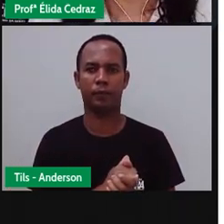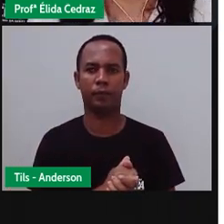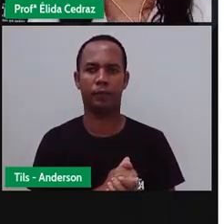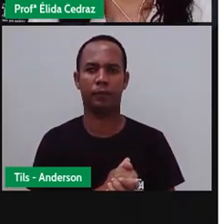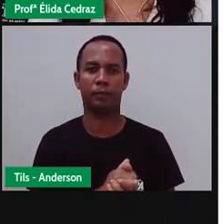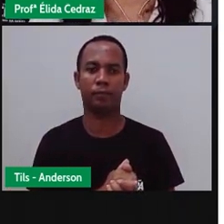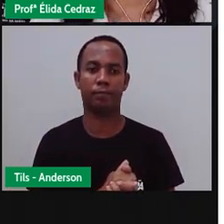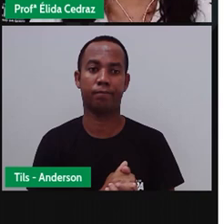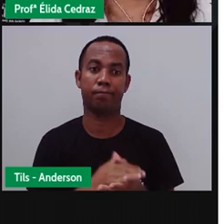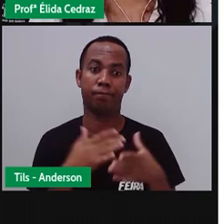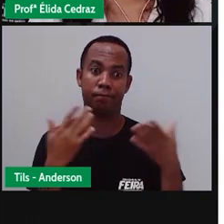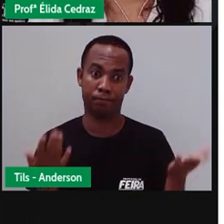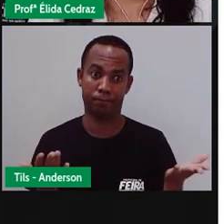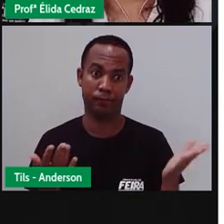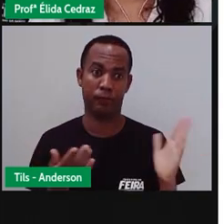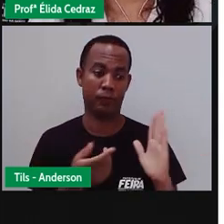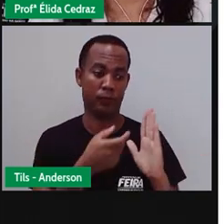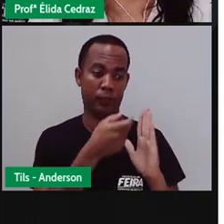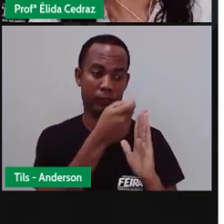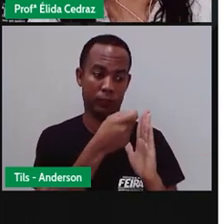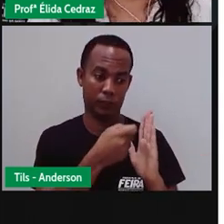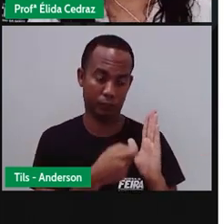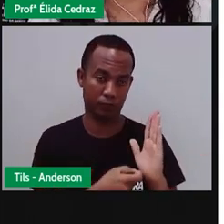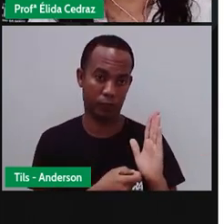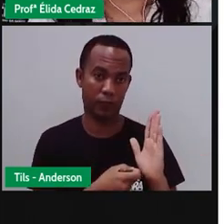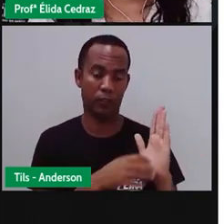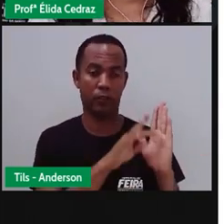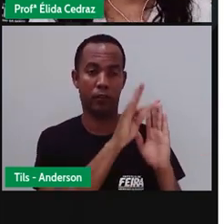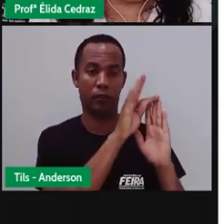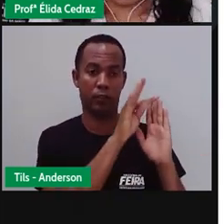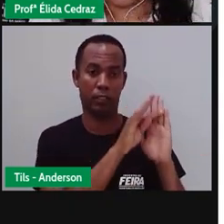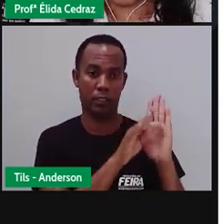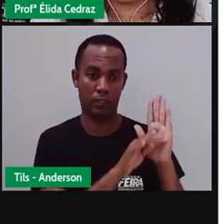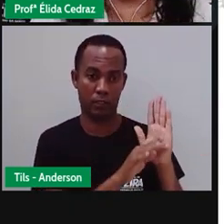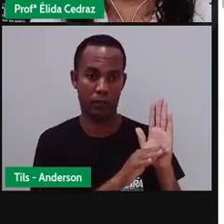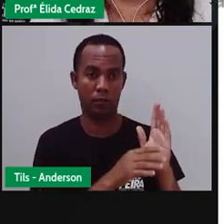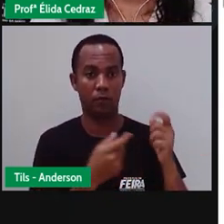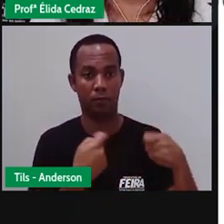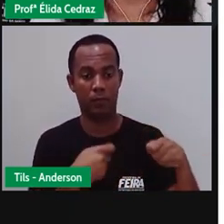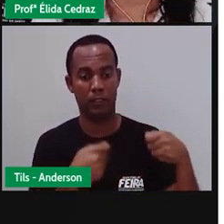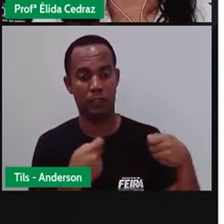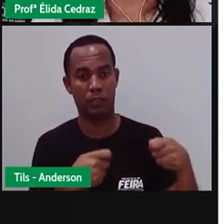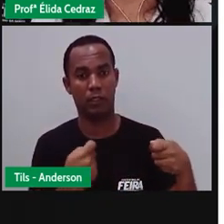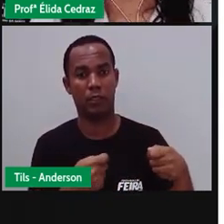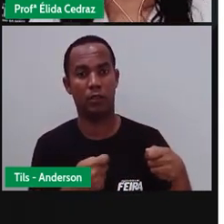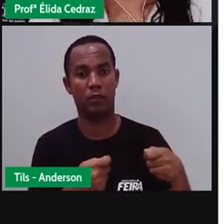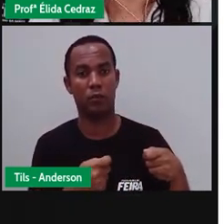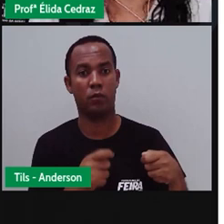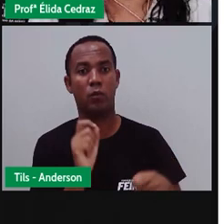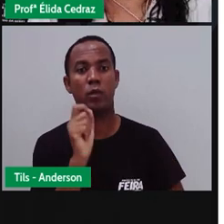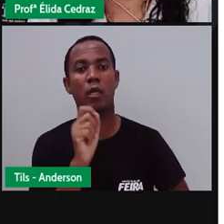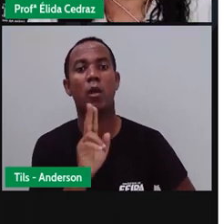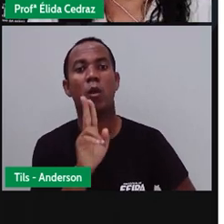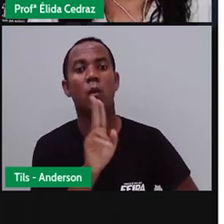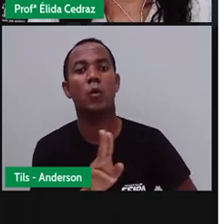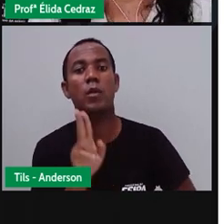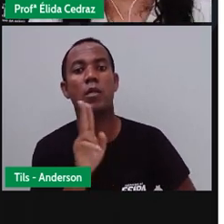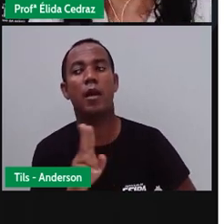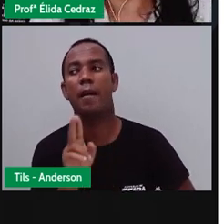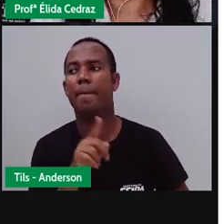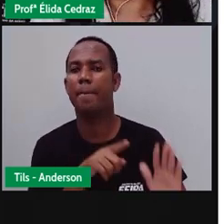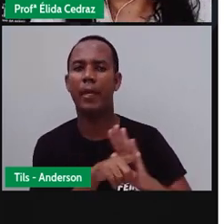Para escrever o texto jornalístico, precisamos usar as perguntas. O que,